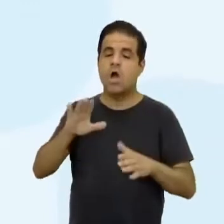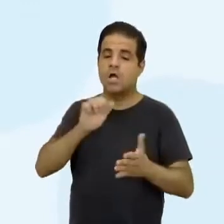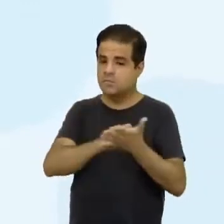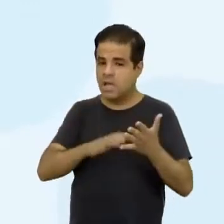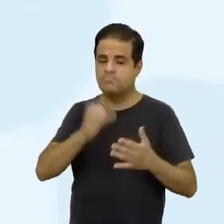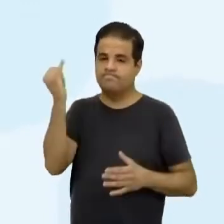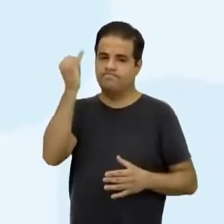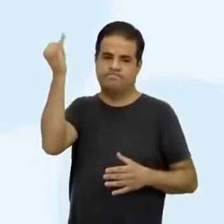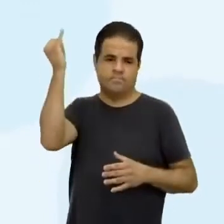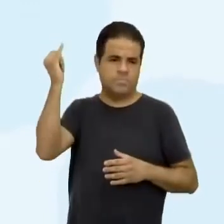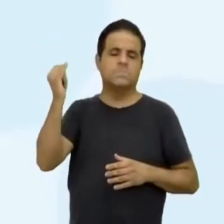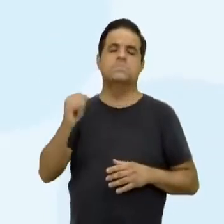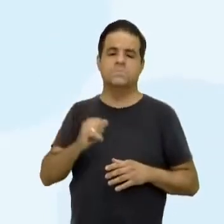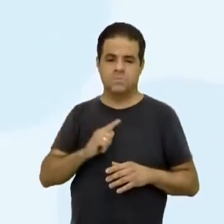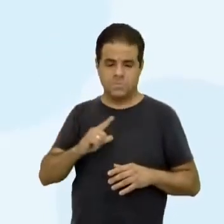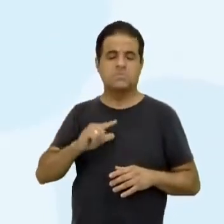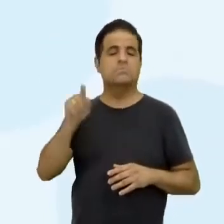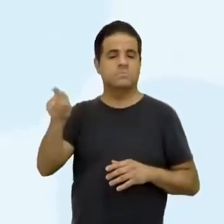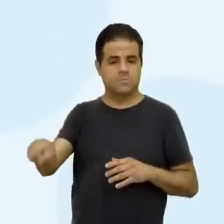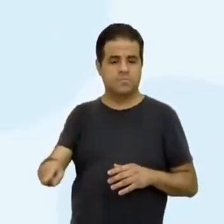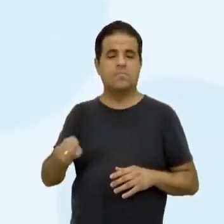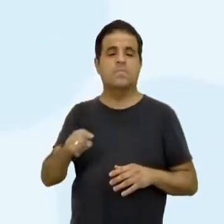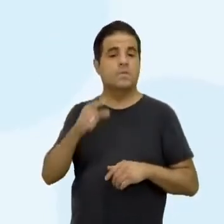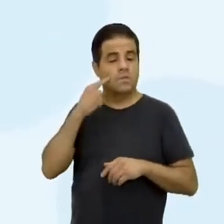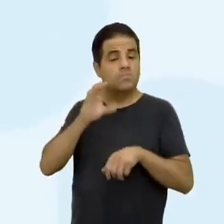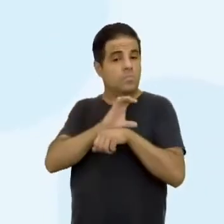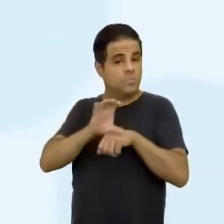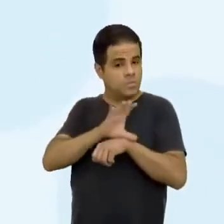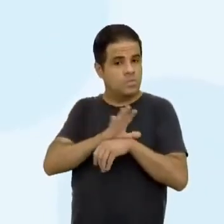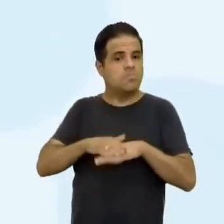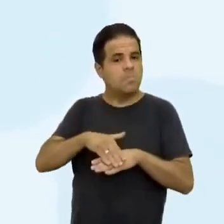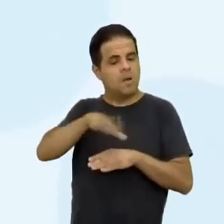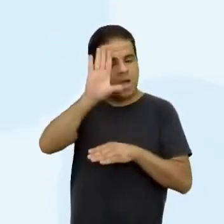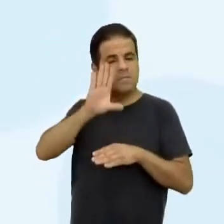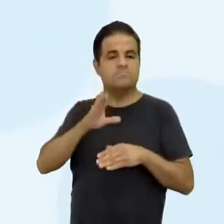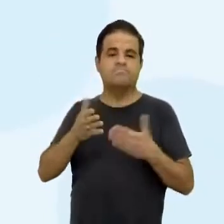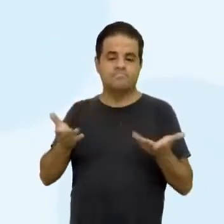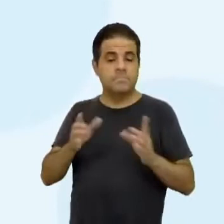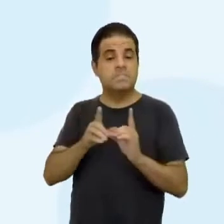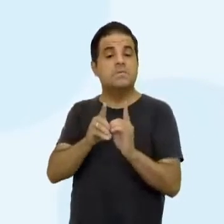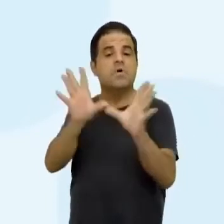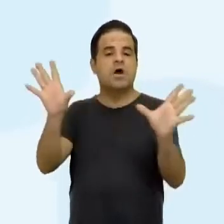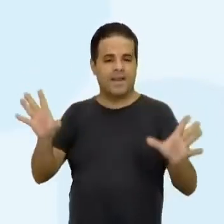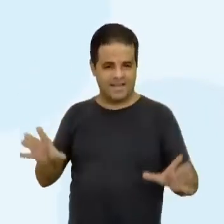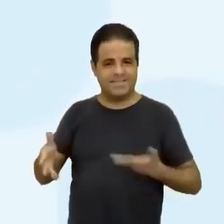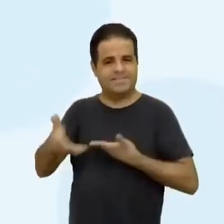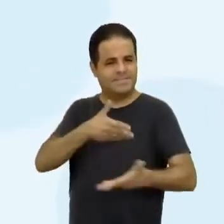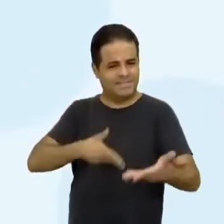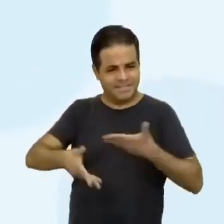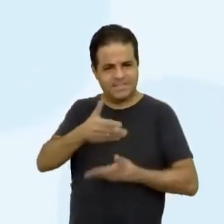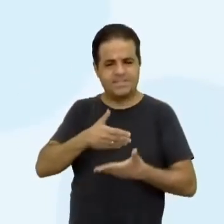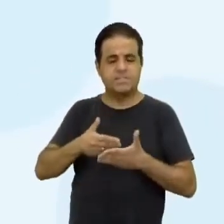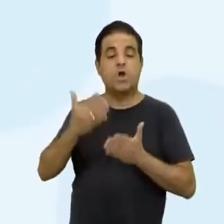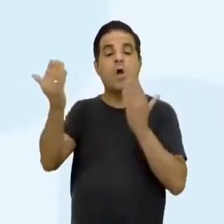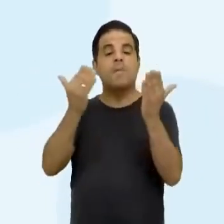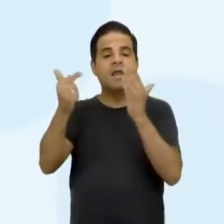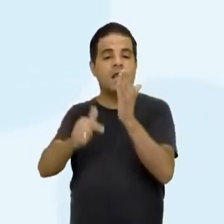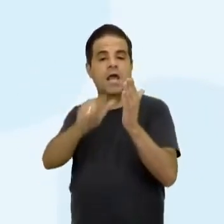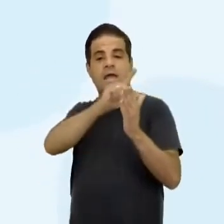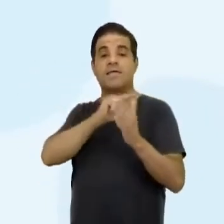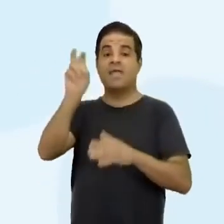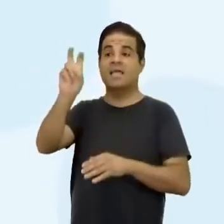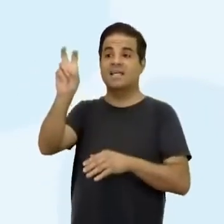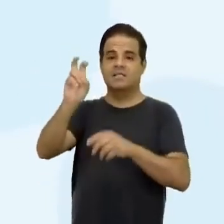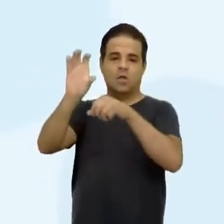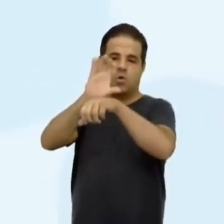Então, a gente tem aí uma Constituição um pouco mais democrática em relação às anteriores. Essa é a quinta